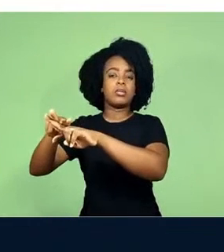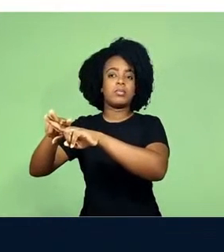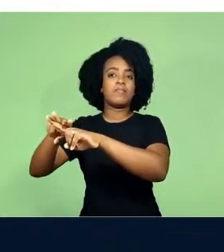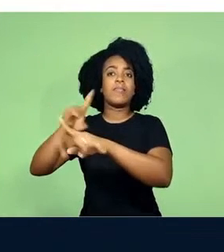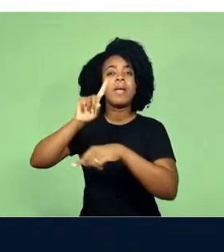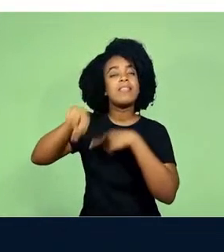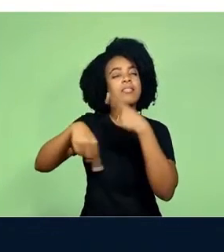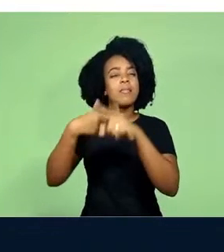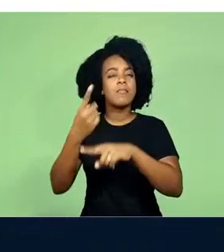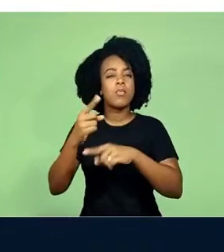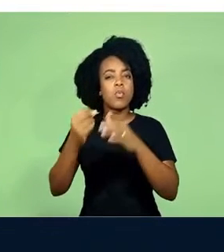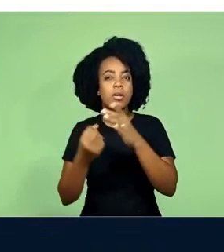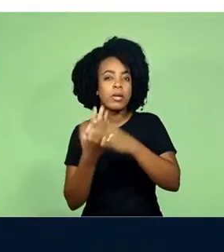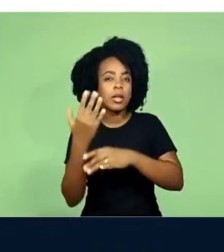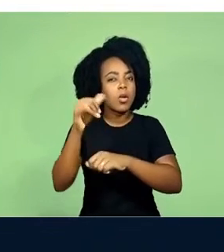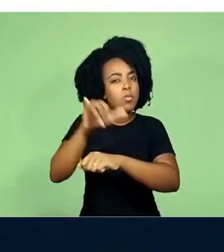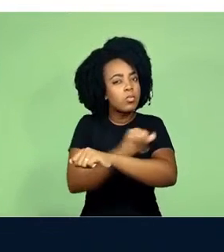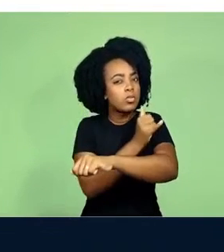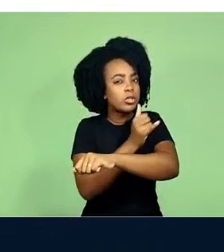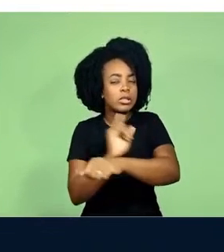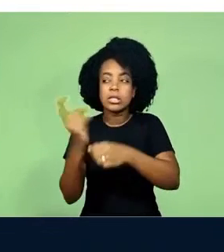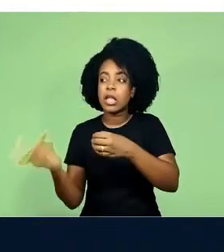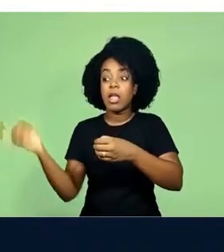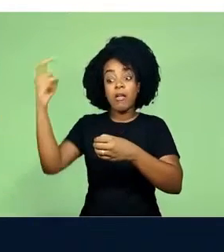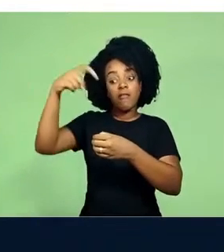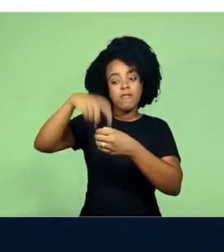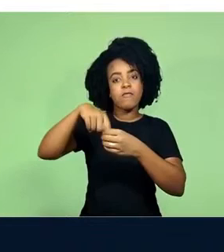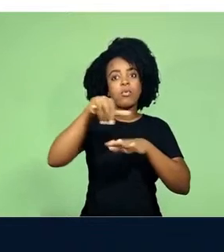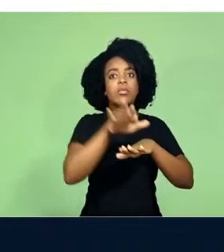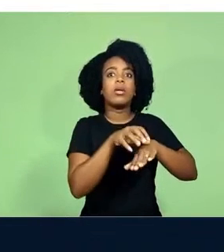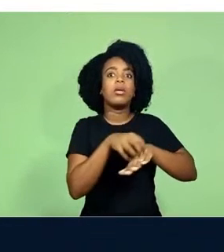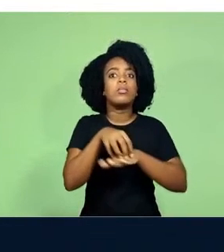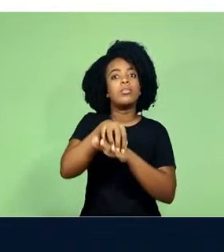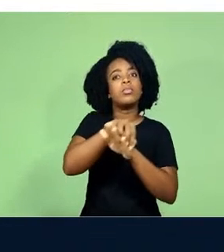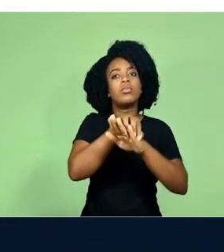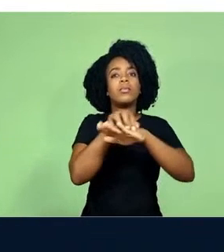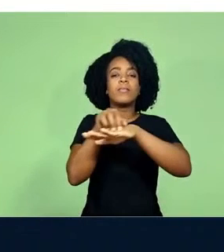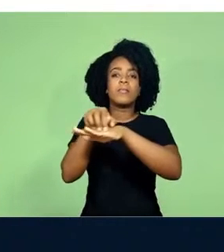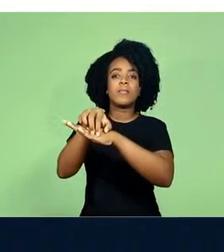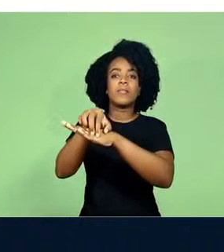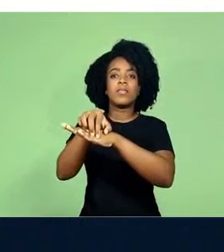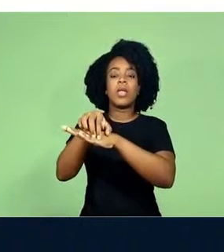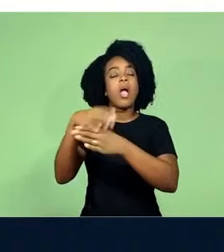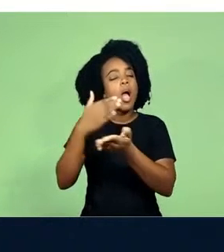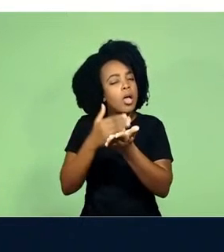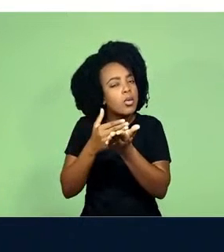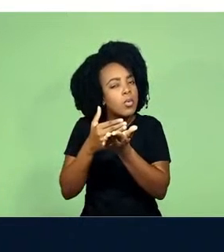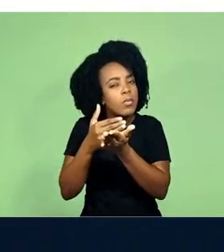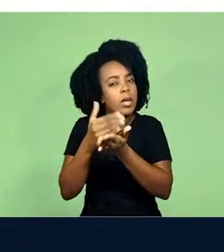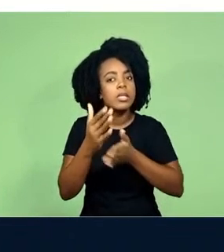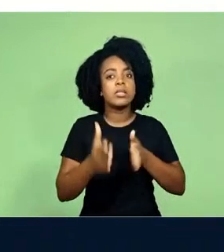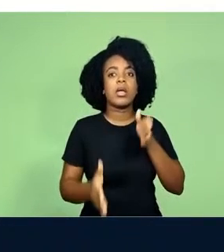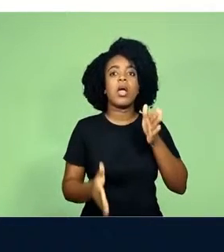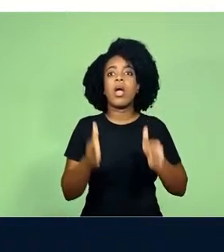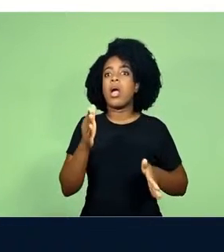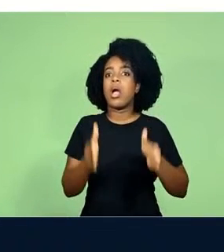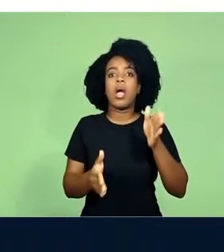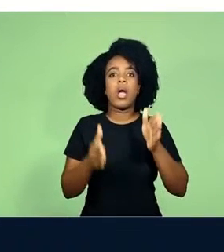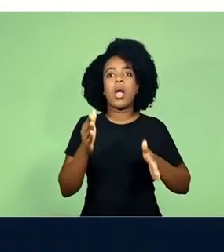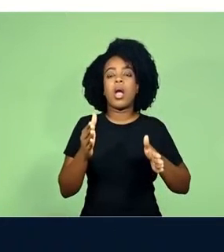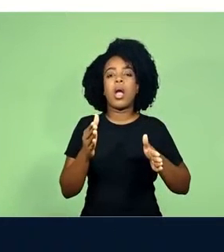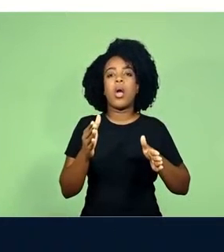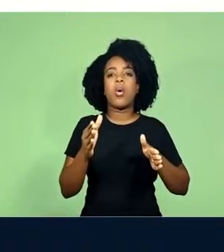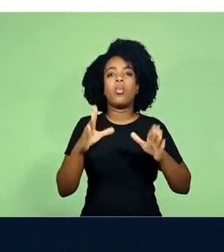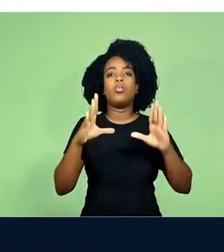por uma estratégia, retornar para dentro da nave e começa o procedimento de desligar Raul. Um